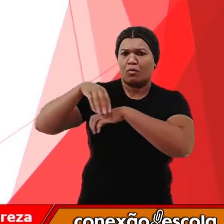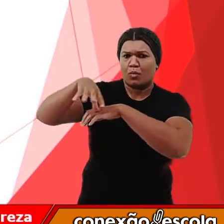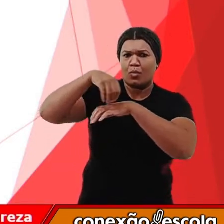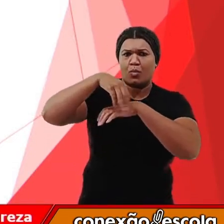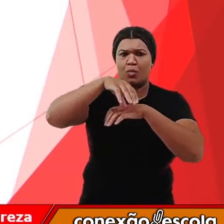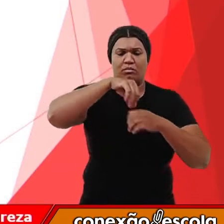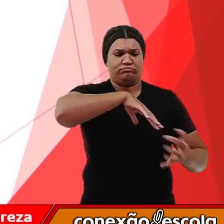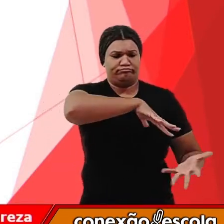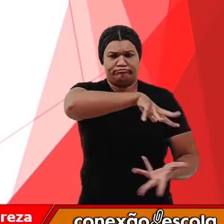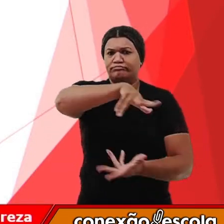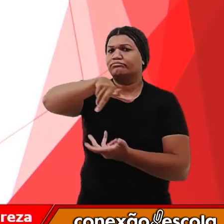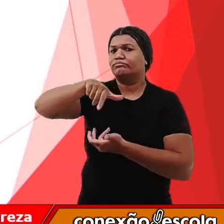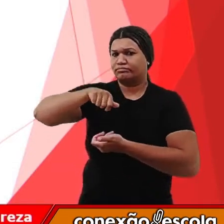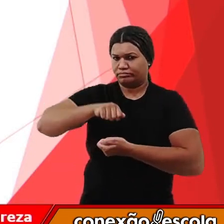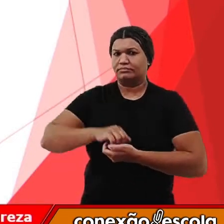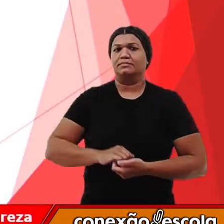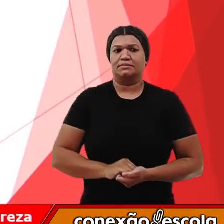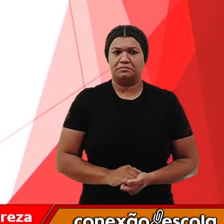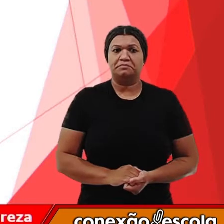água no planeta.